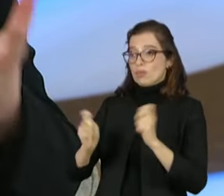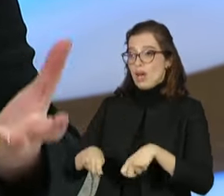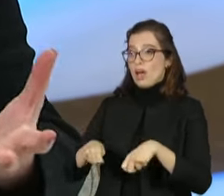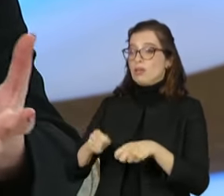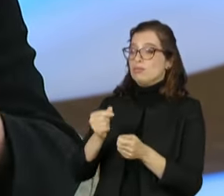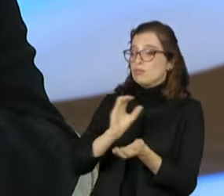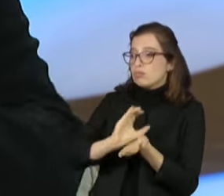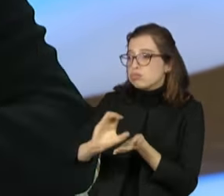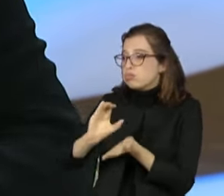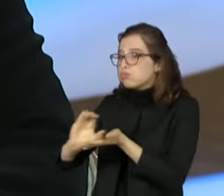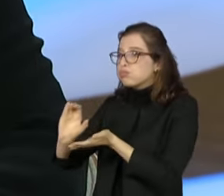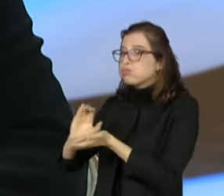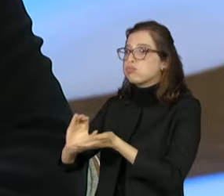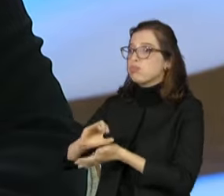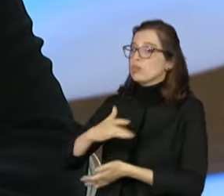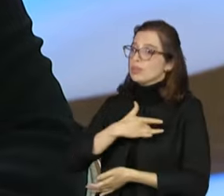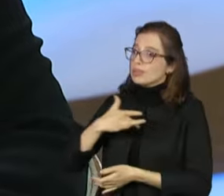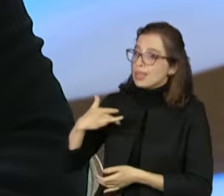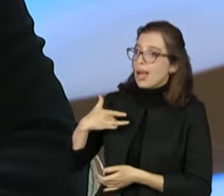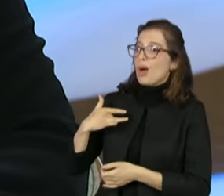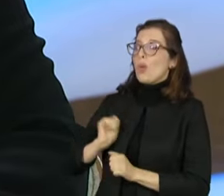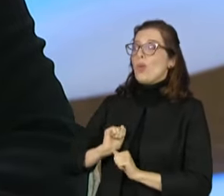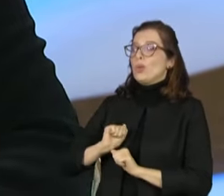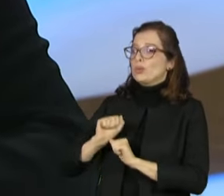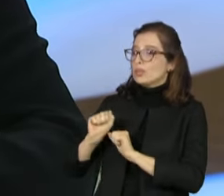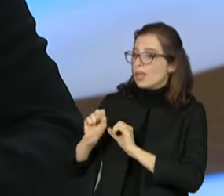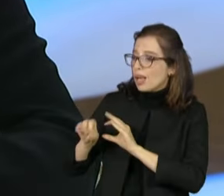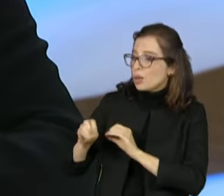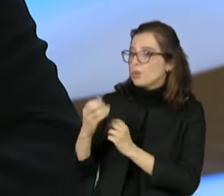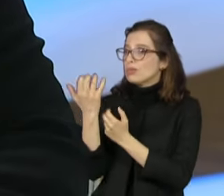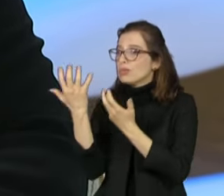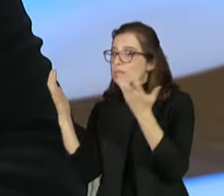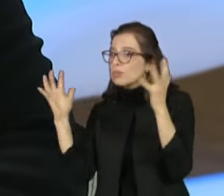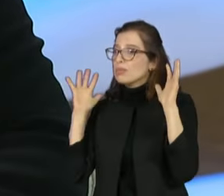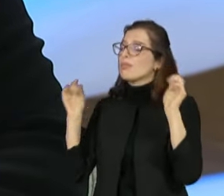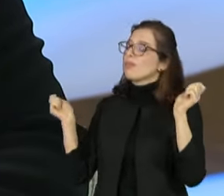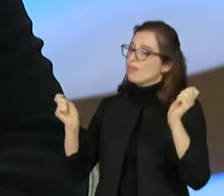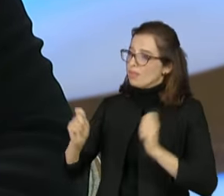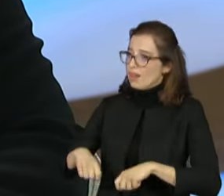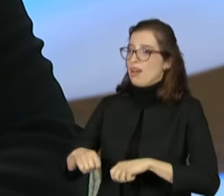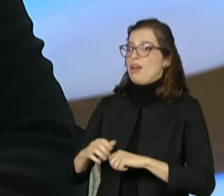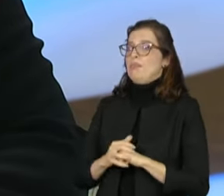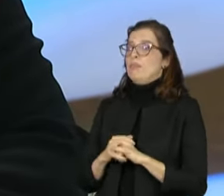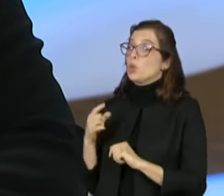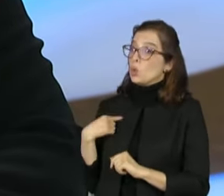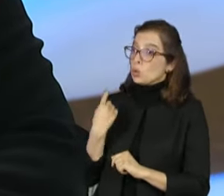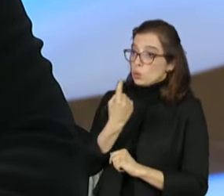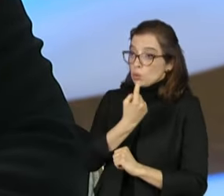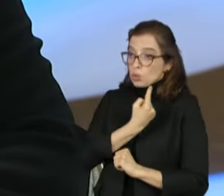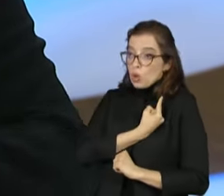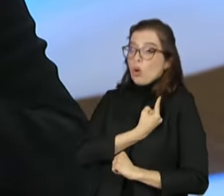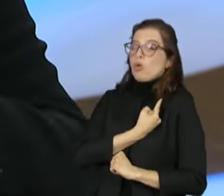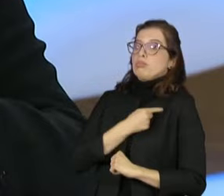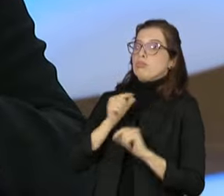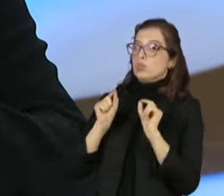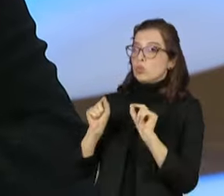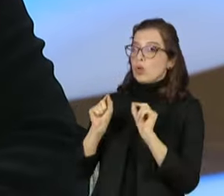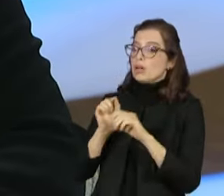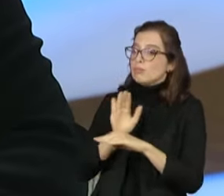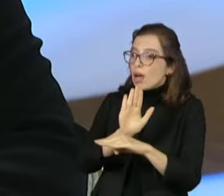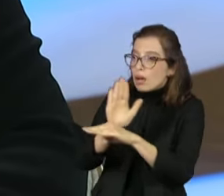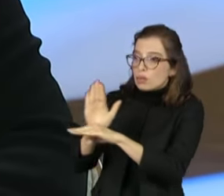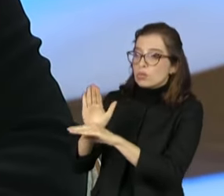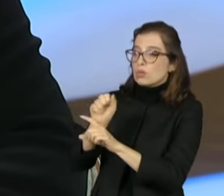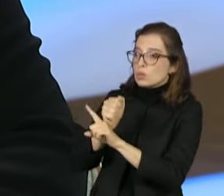dividendos, inclusive, está trazendo divisa, recurso, para que a gente possa cobrir o rombo e gastar com o social. Então,